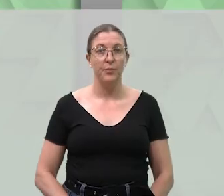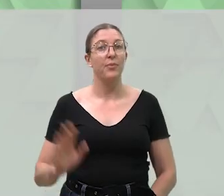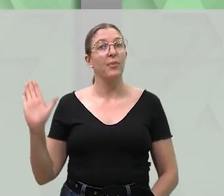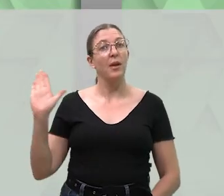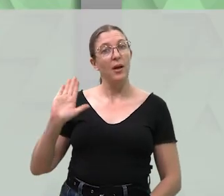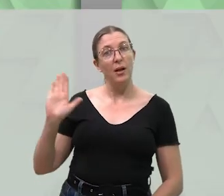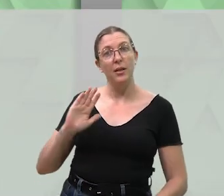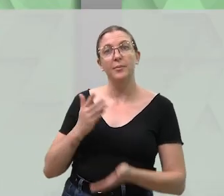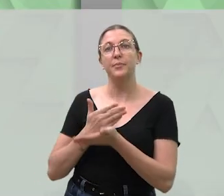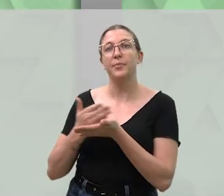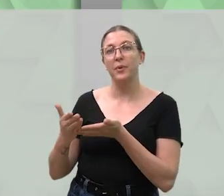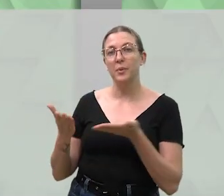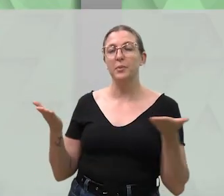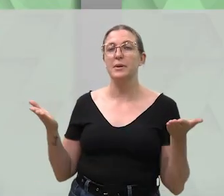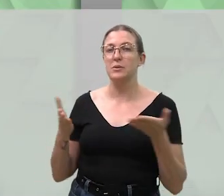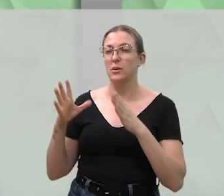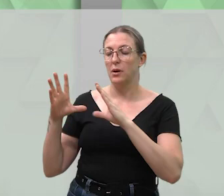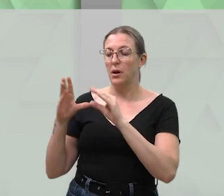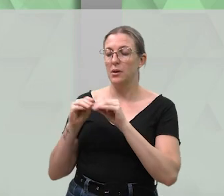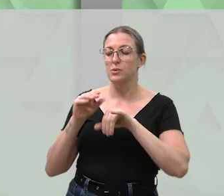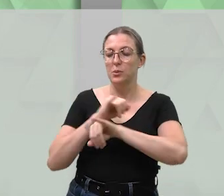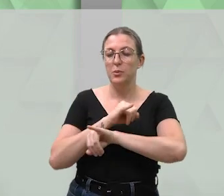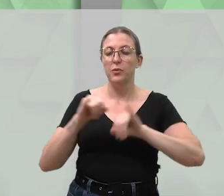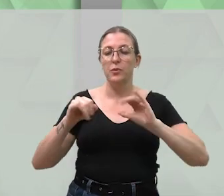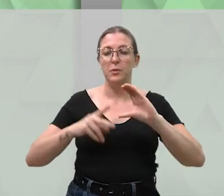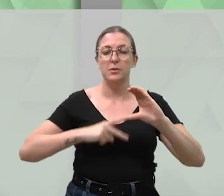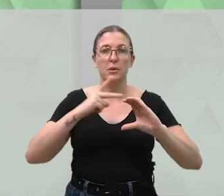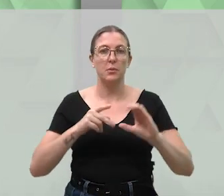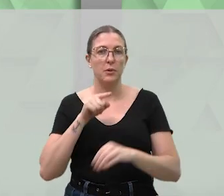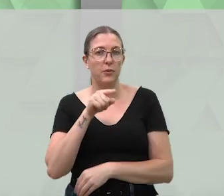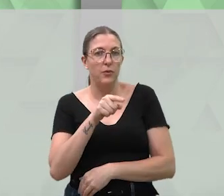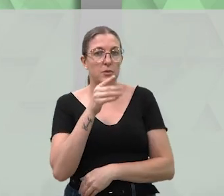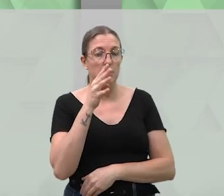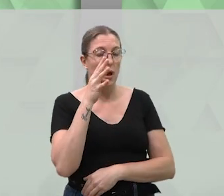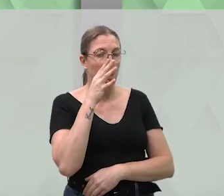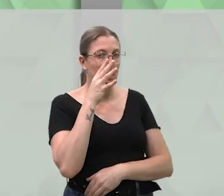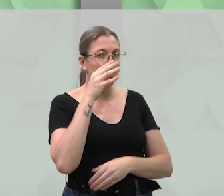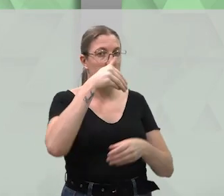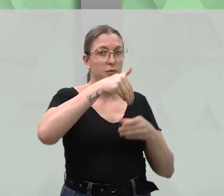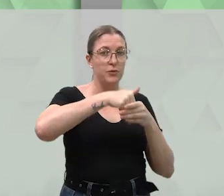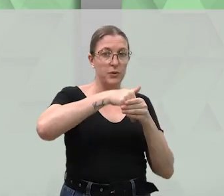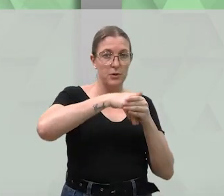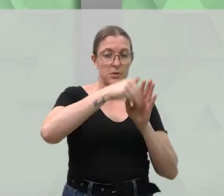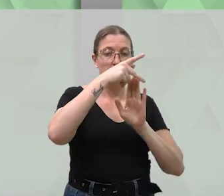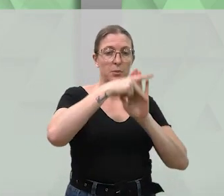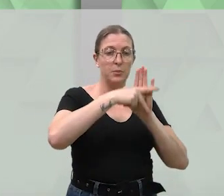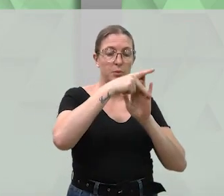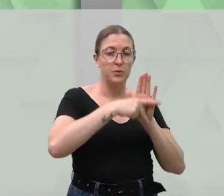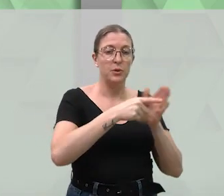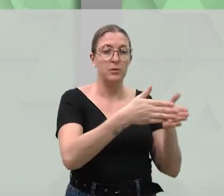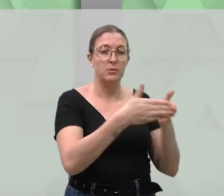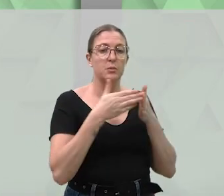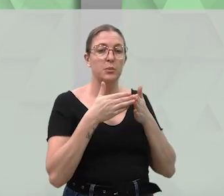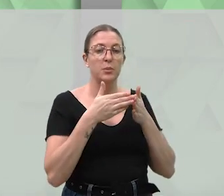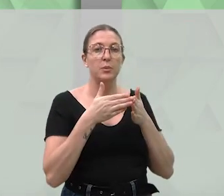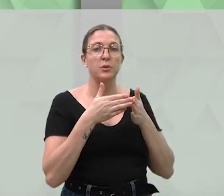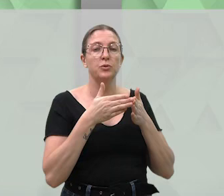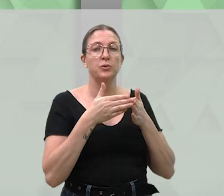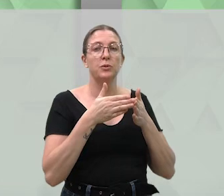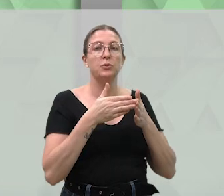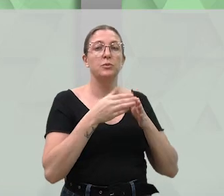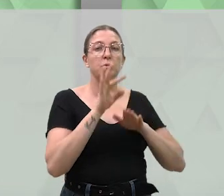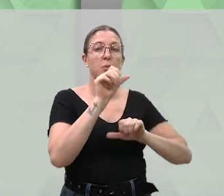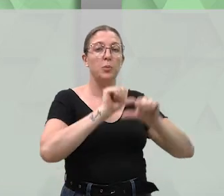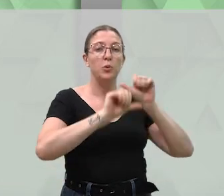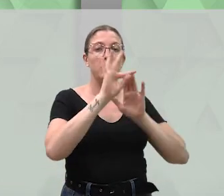Olá, começa agora o resumo legislativo. Aqui você acompanhará votações de projetos, requerimentos, emendas